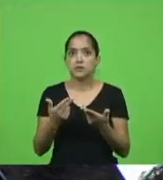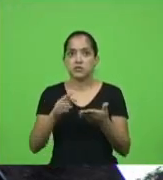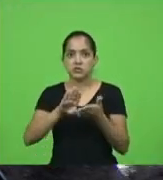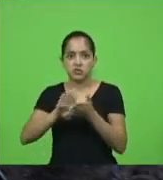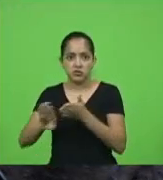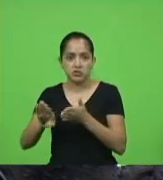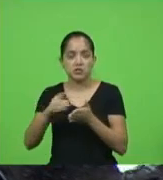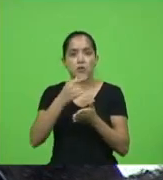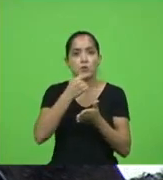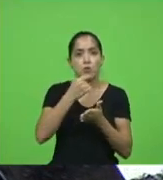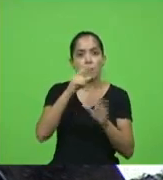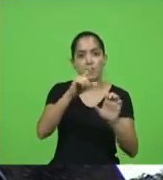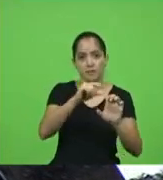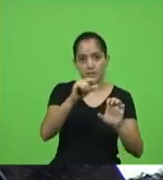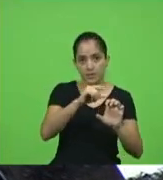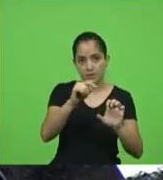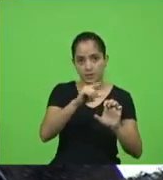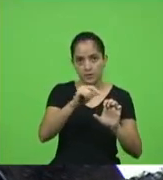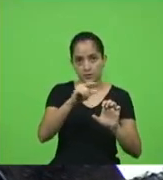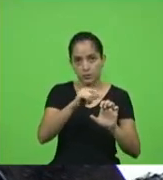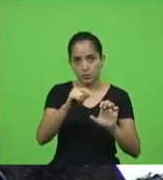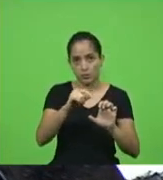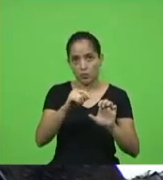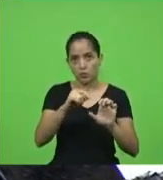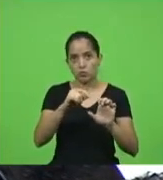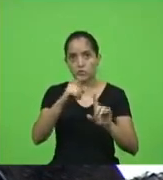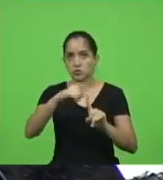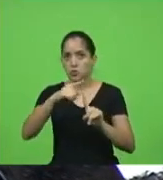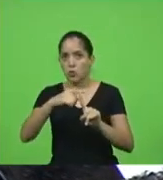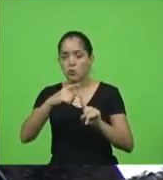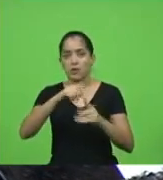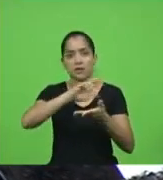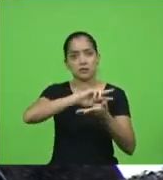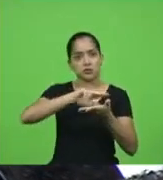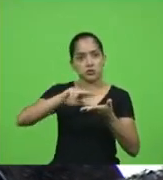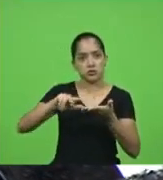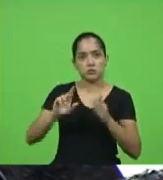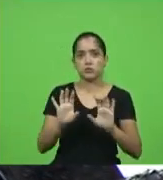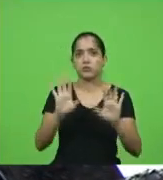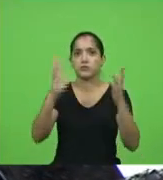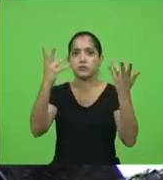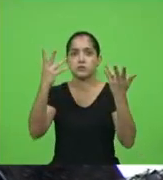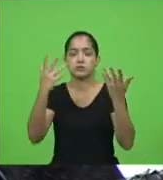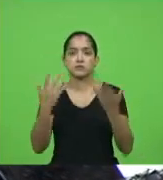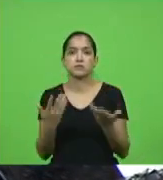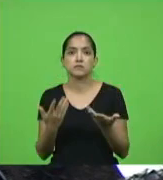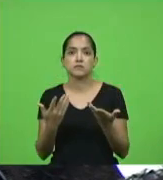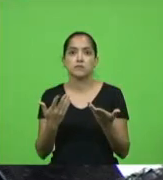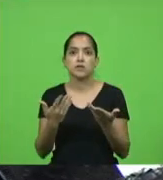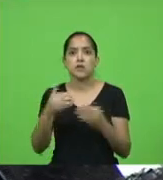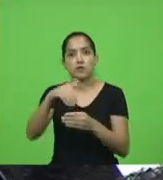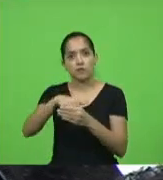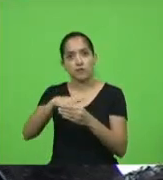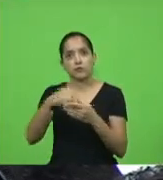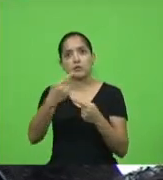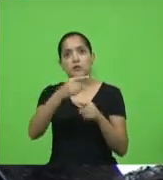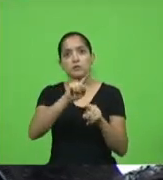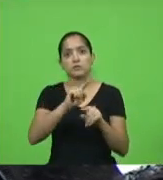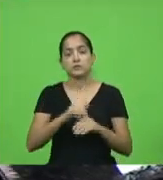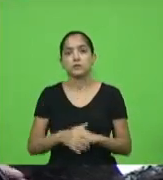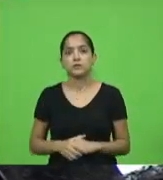homem empreendedor aqui do de qualquer tipo de festividade se é que se tem motivo para isso eu vou votar contra esse projeto aqui